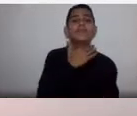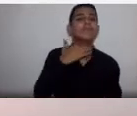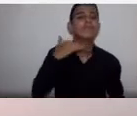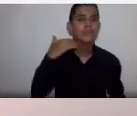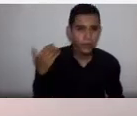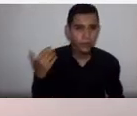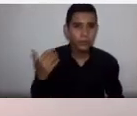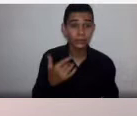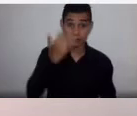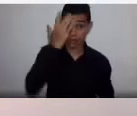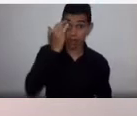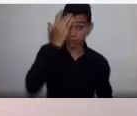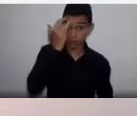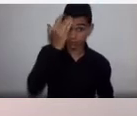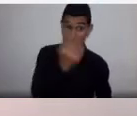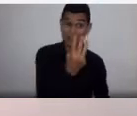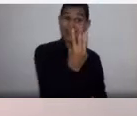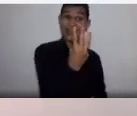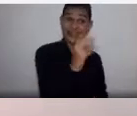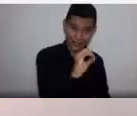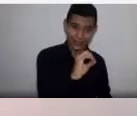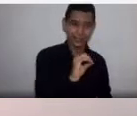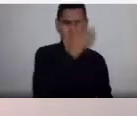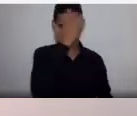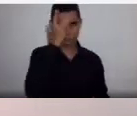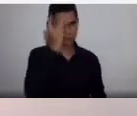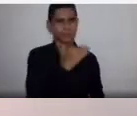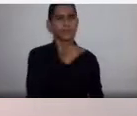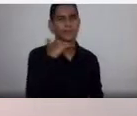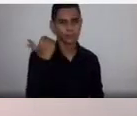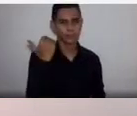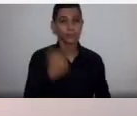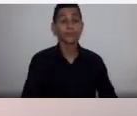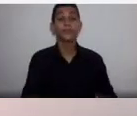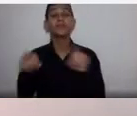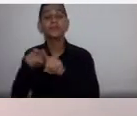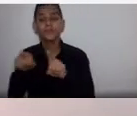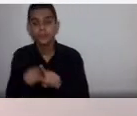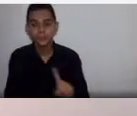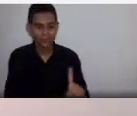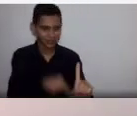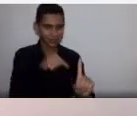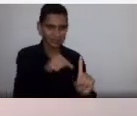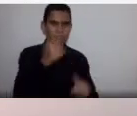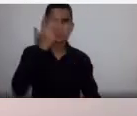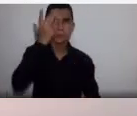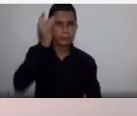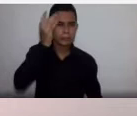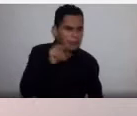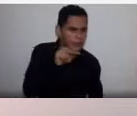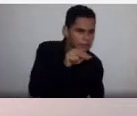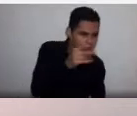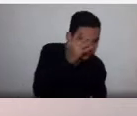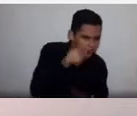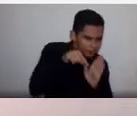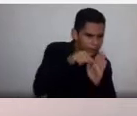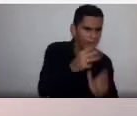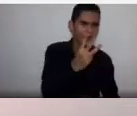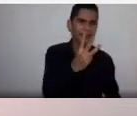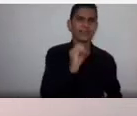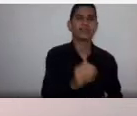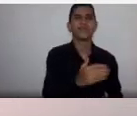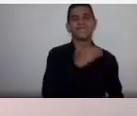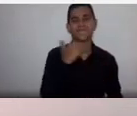30 dias. E o doutor Chandler também no pós-operatório até 30 dias. E aqui vocês podem ver a